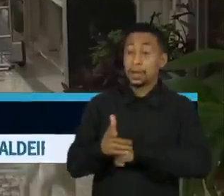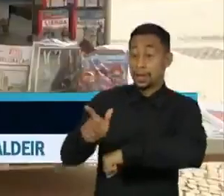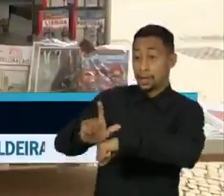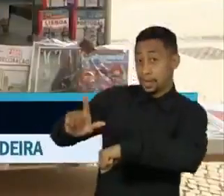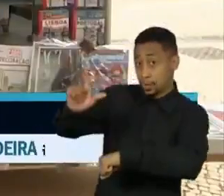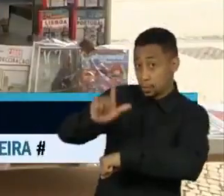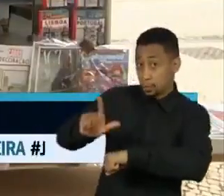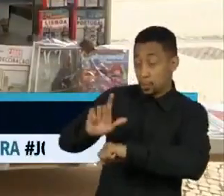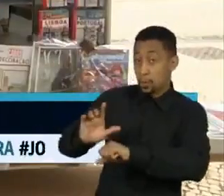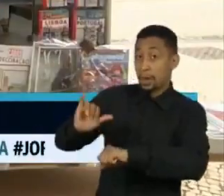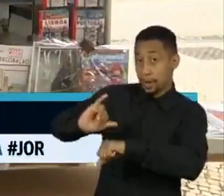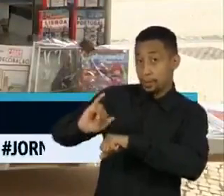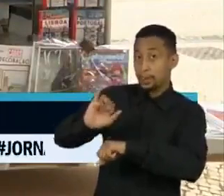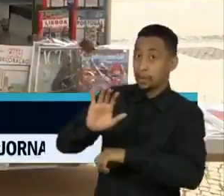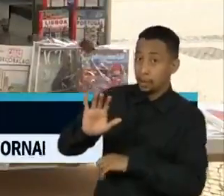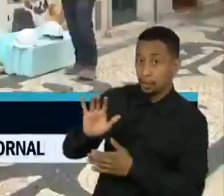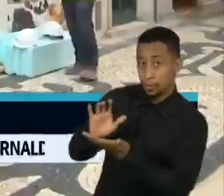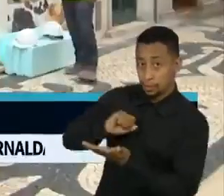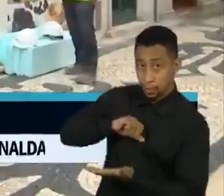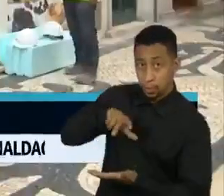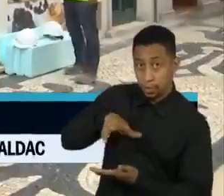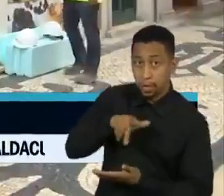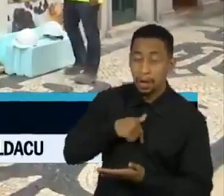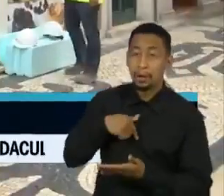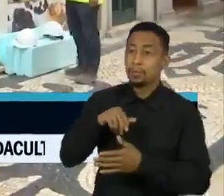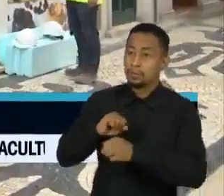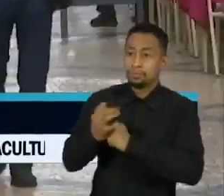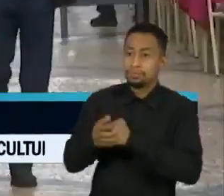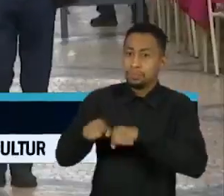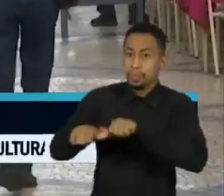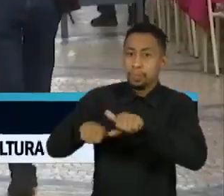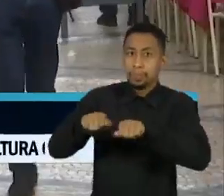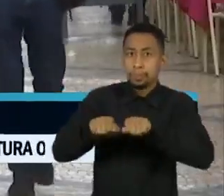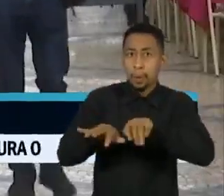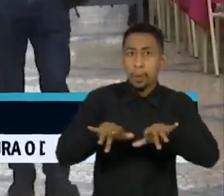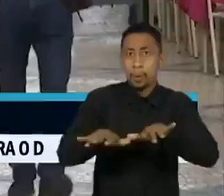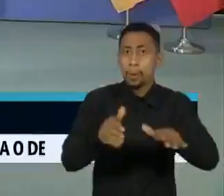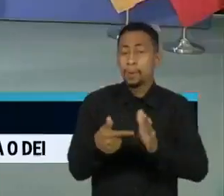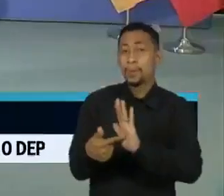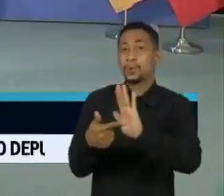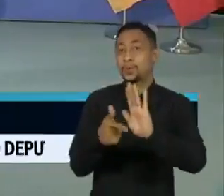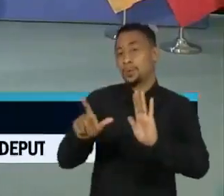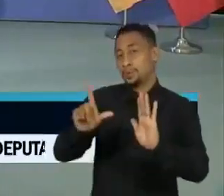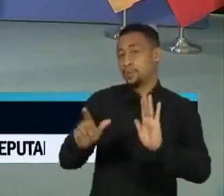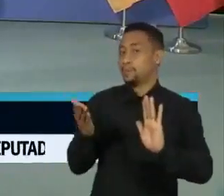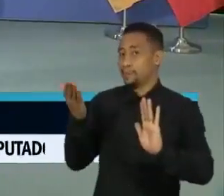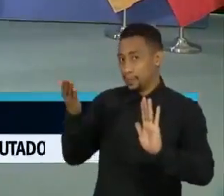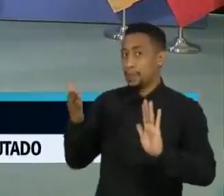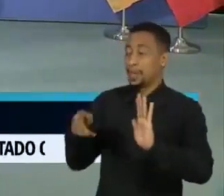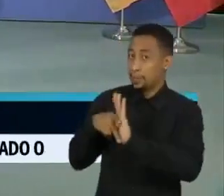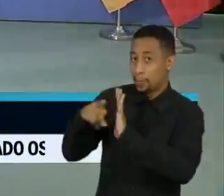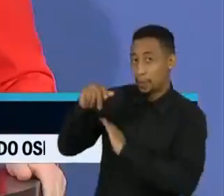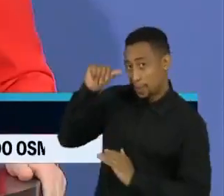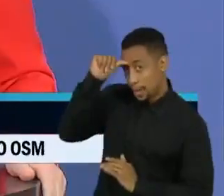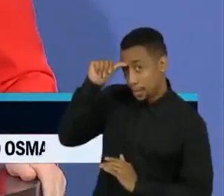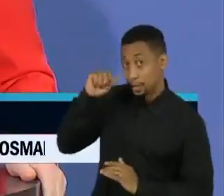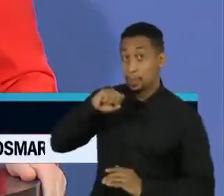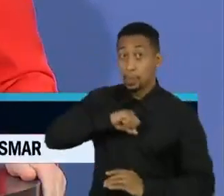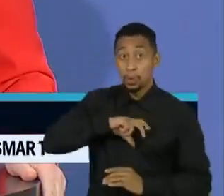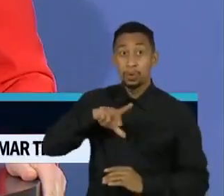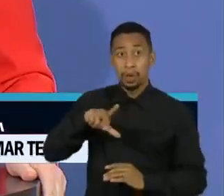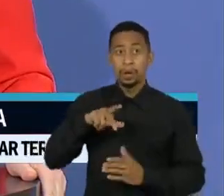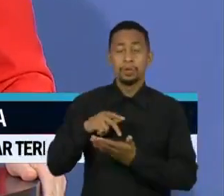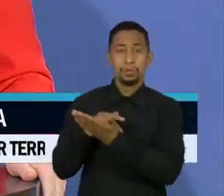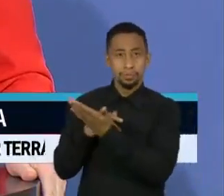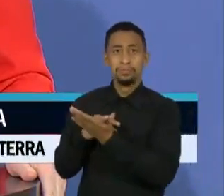e no Vale do Tejo são da nova cepa, identificada pela primeira vez na Índia. Portugal recebeu críticas da chanceler